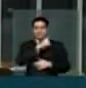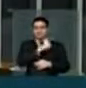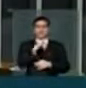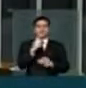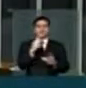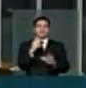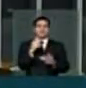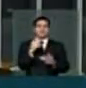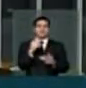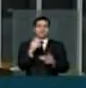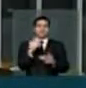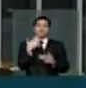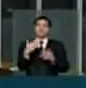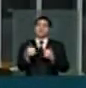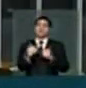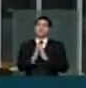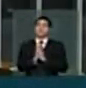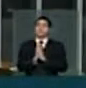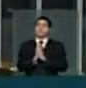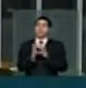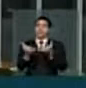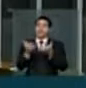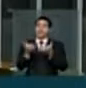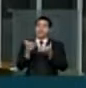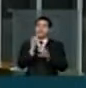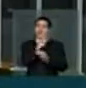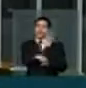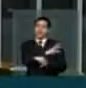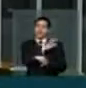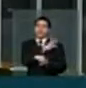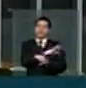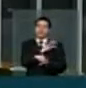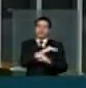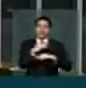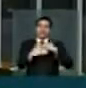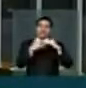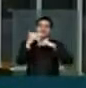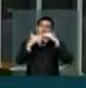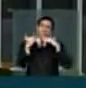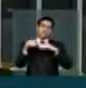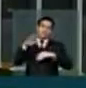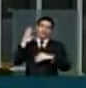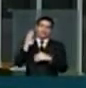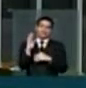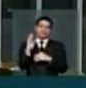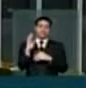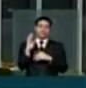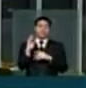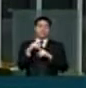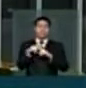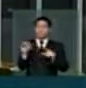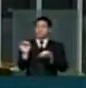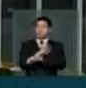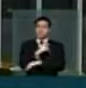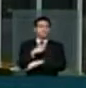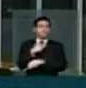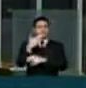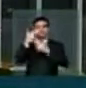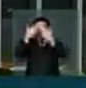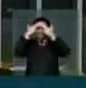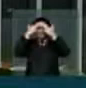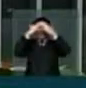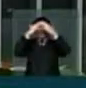tecnologia avançada. E sair dali, quero dizer aos senhores que não tenho mais trauma. Que